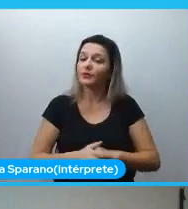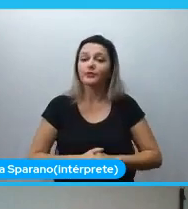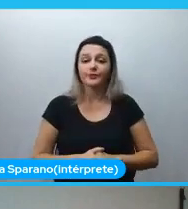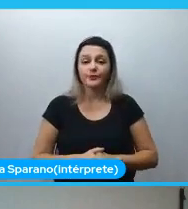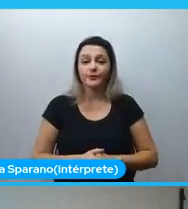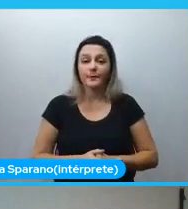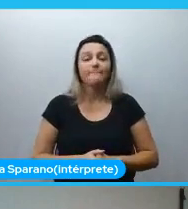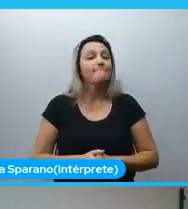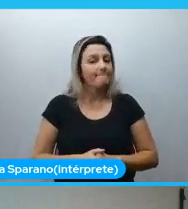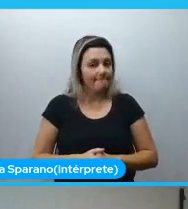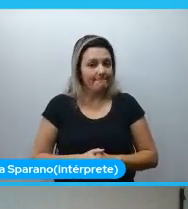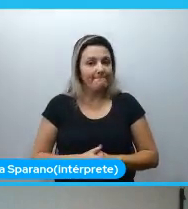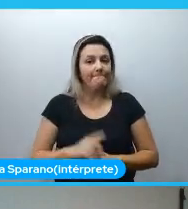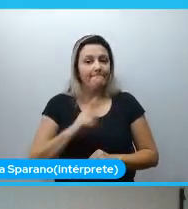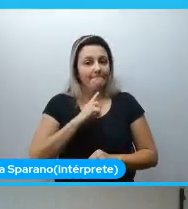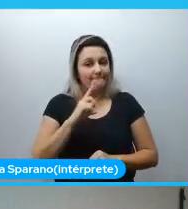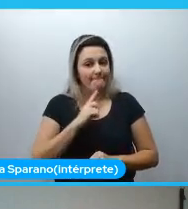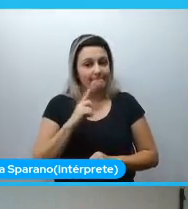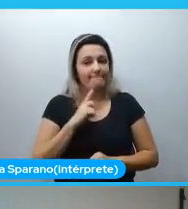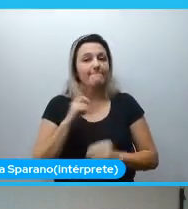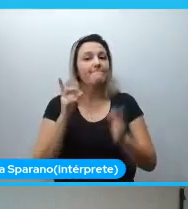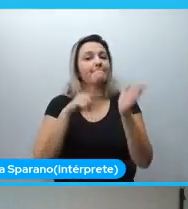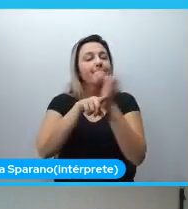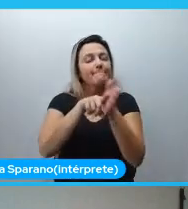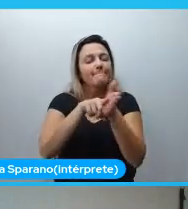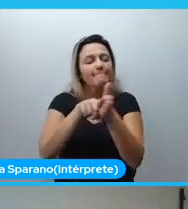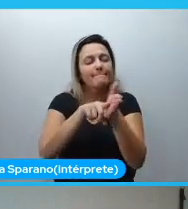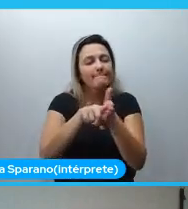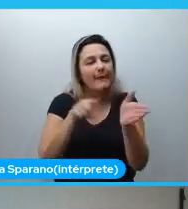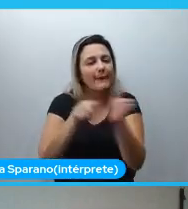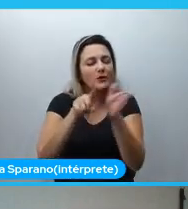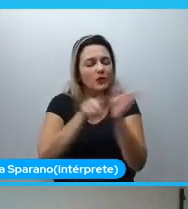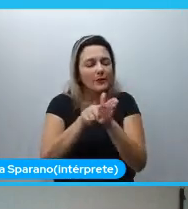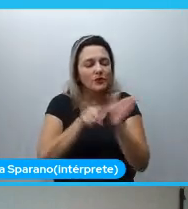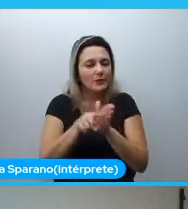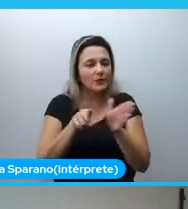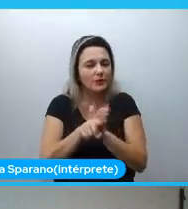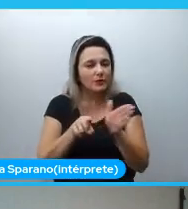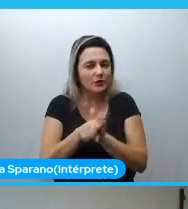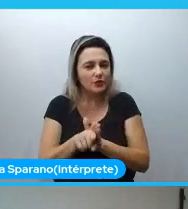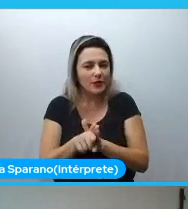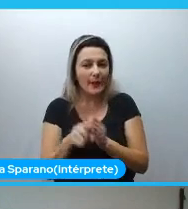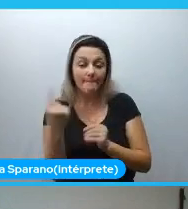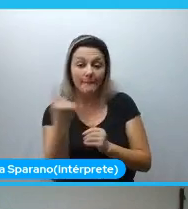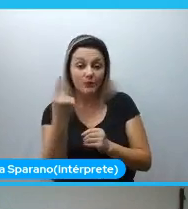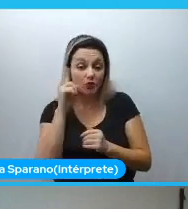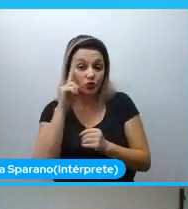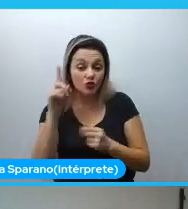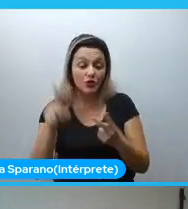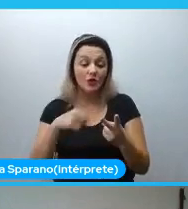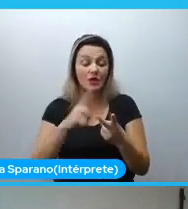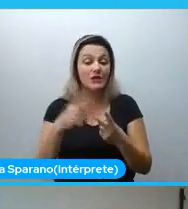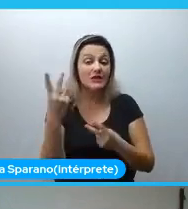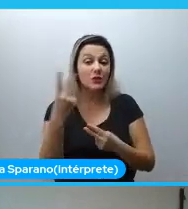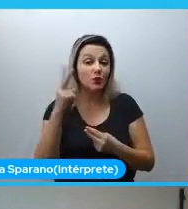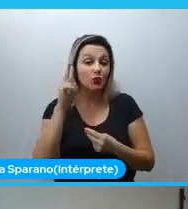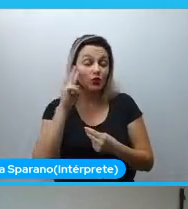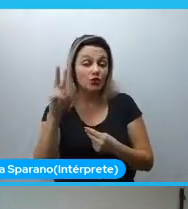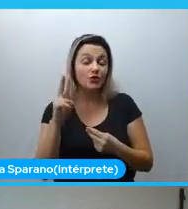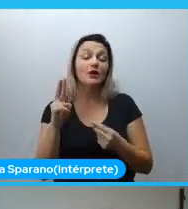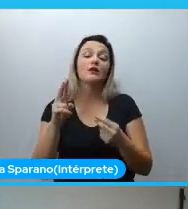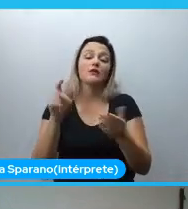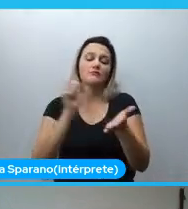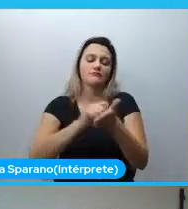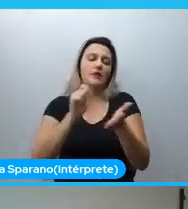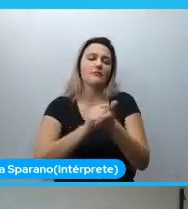E a gente pegou os dados do questionário do primeiro dia e os dados do questionário do segundo dia. Aí você vê, né? A gente,